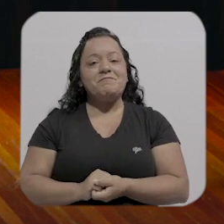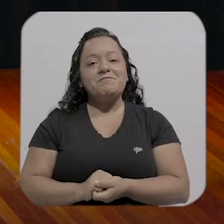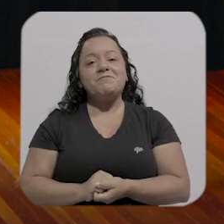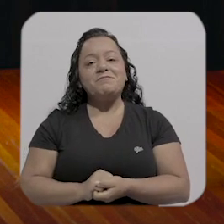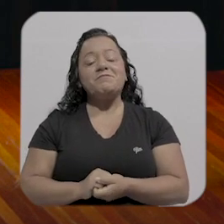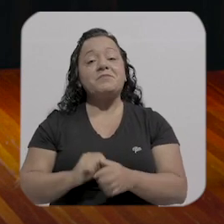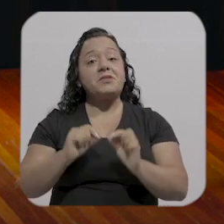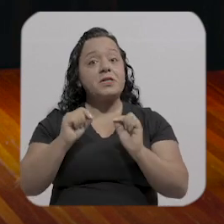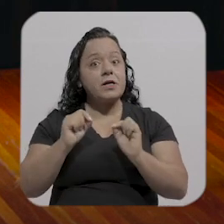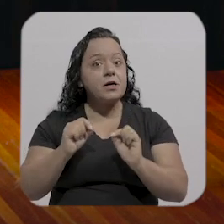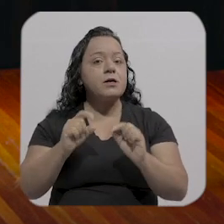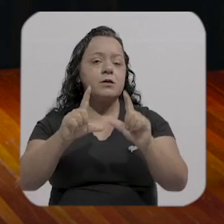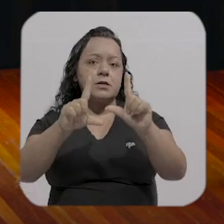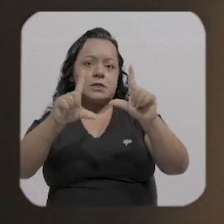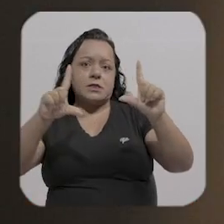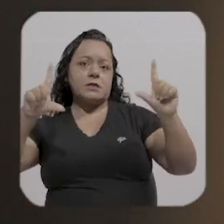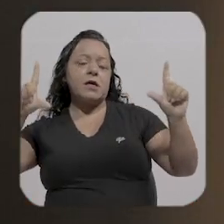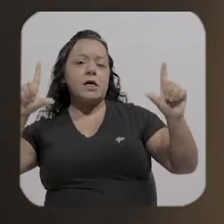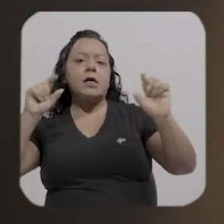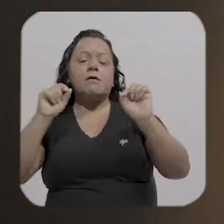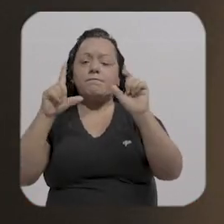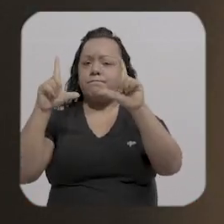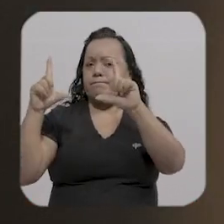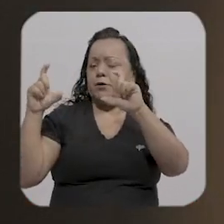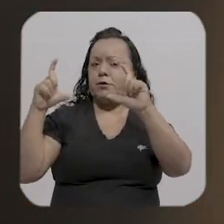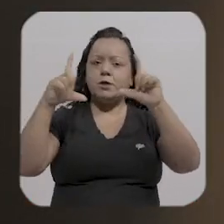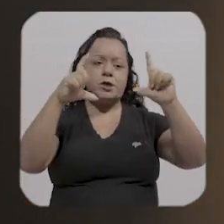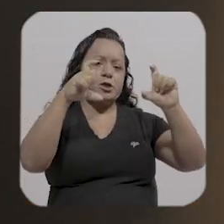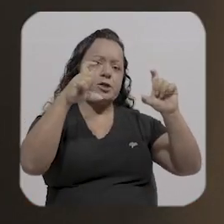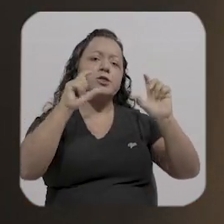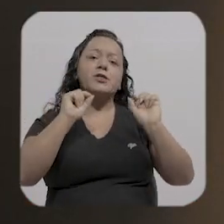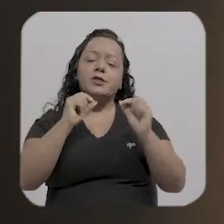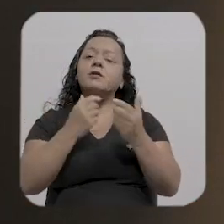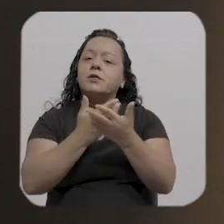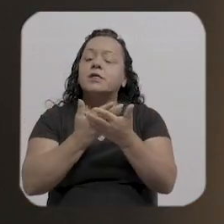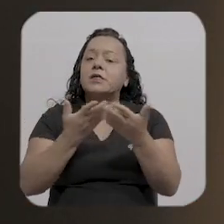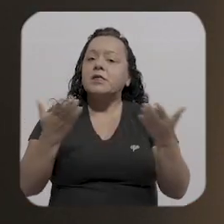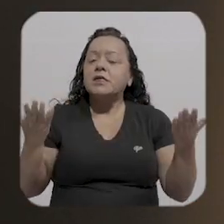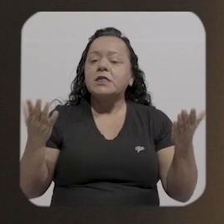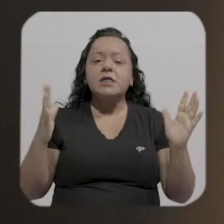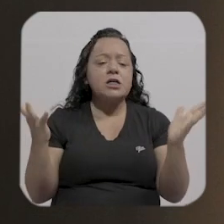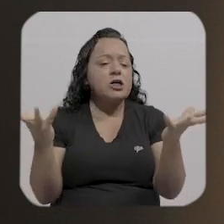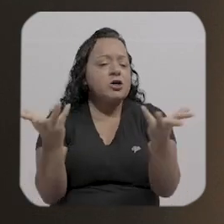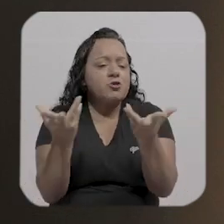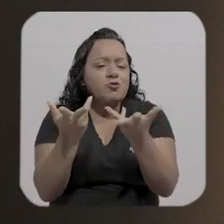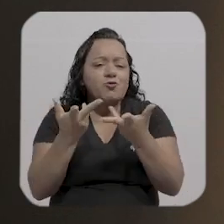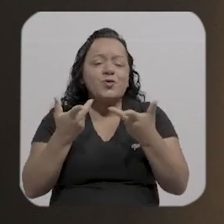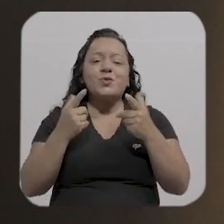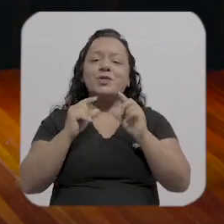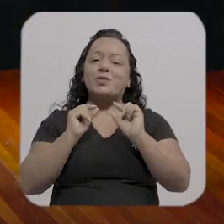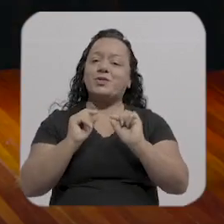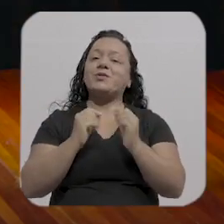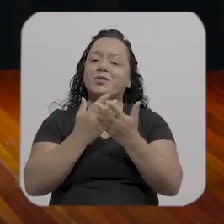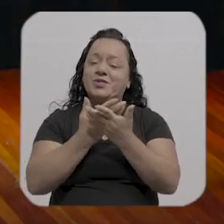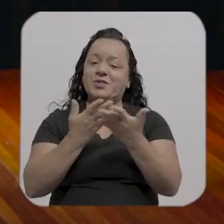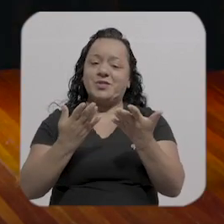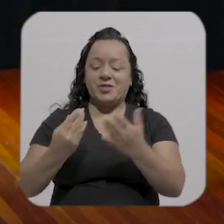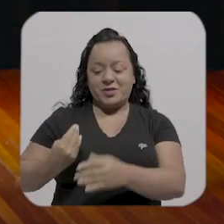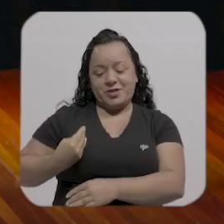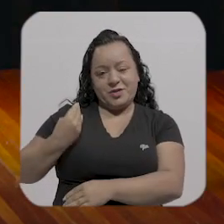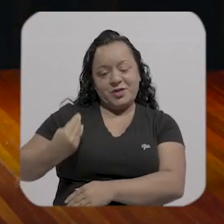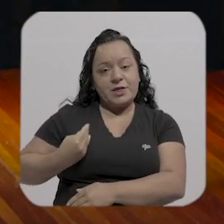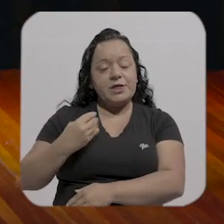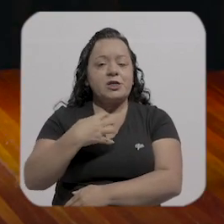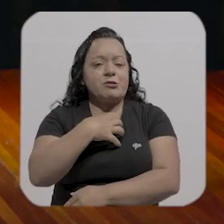aqui o cenário, essas fotos. É tão aconchegante, acolhedor estar aqui.